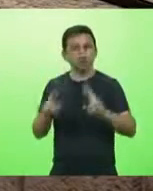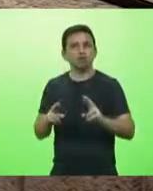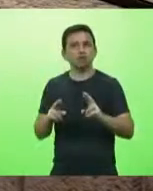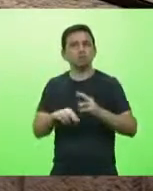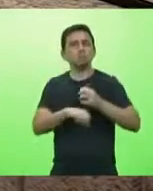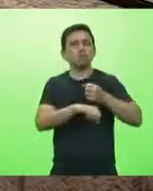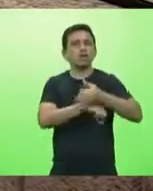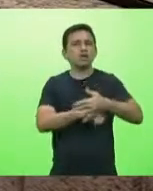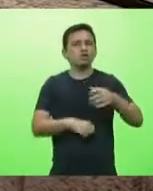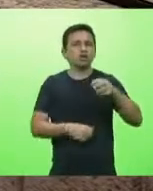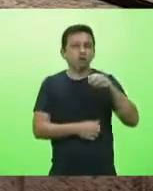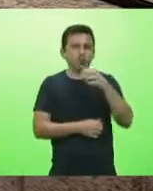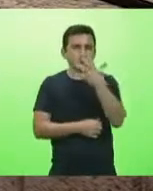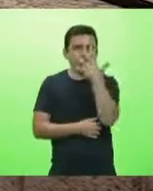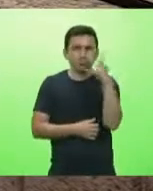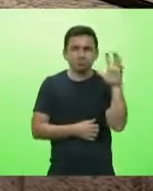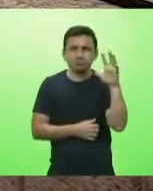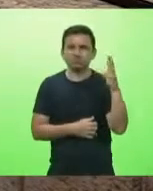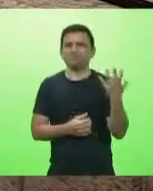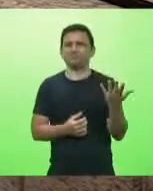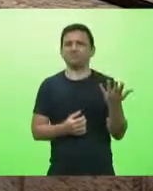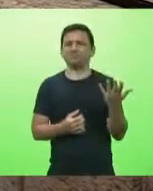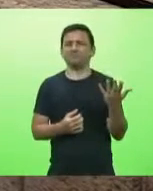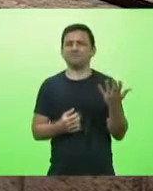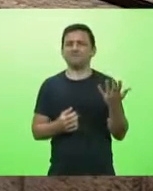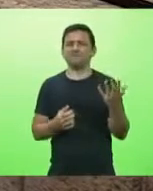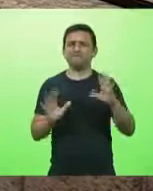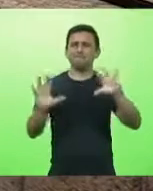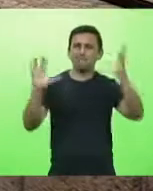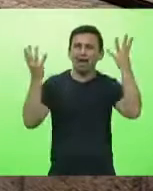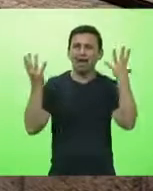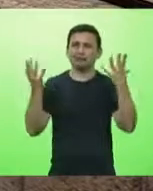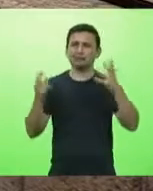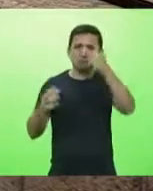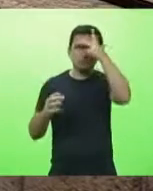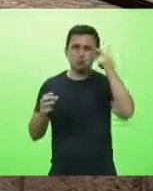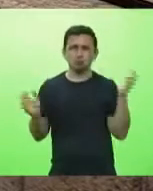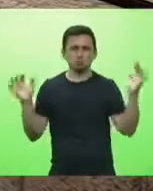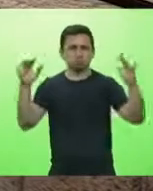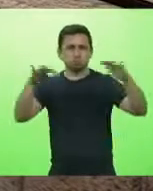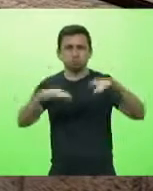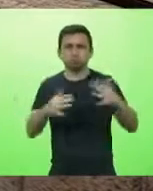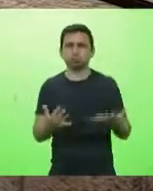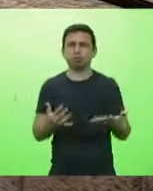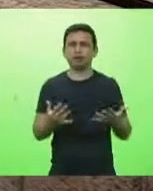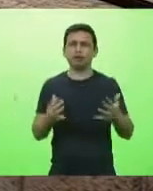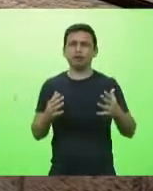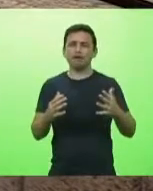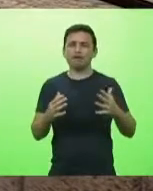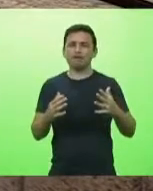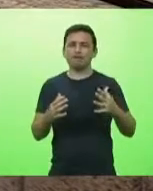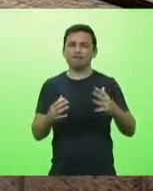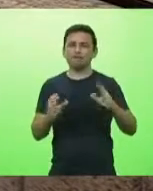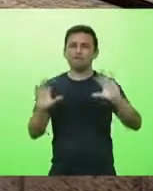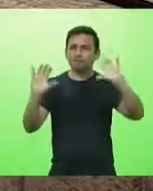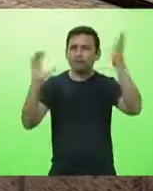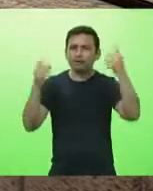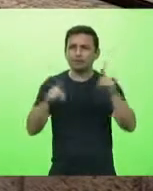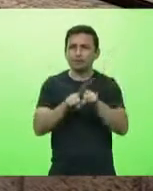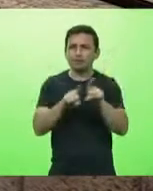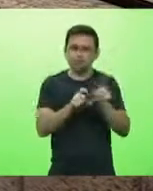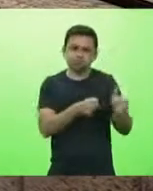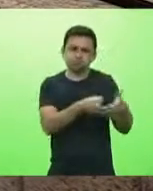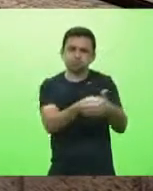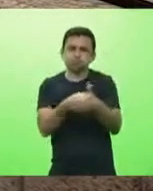carnaval com festas aglomerações e pessoas fazendo festas clandestinas pessoas que não cumprem o regramento